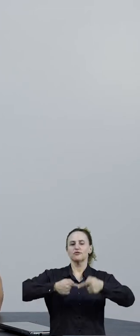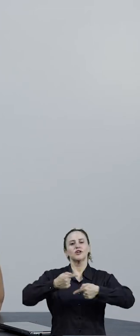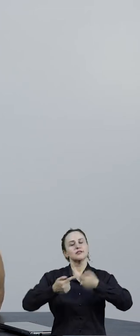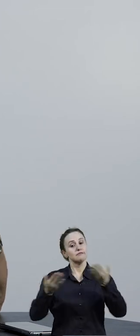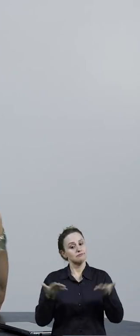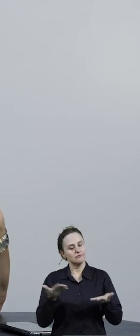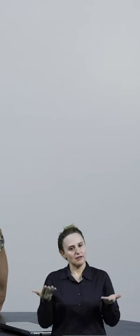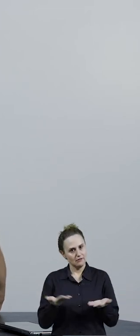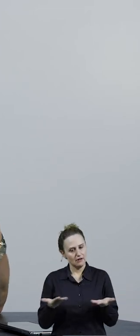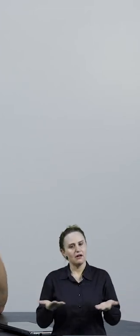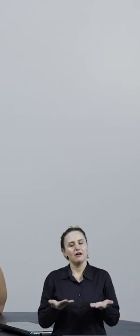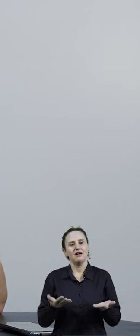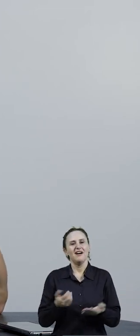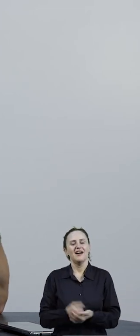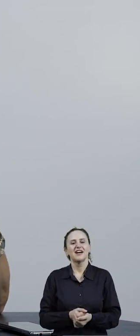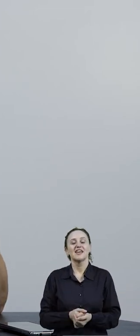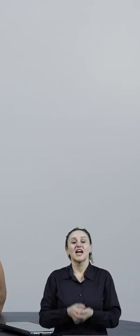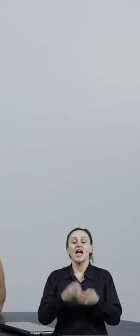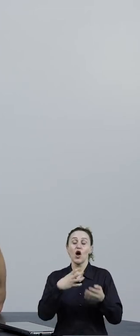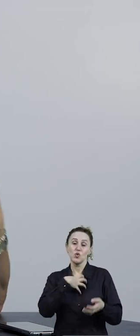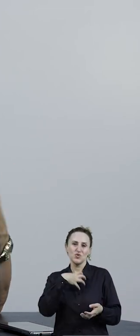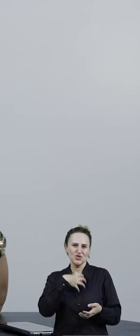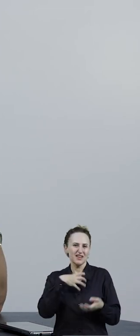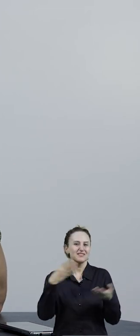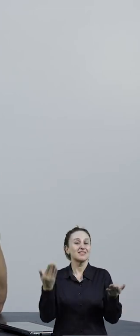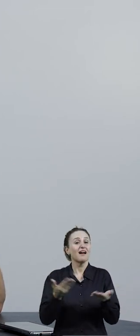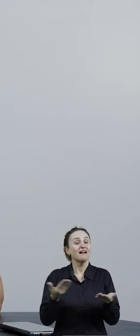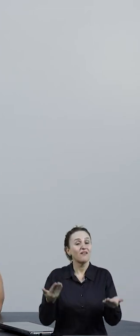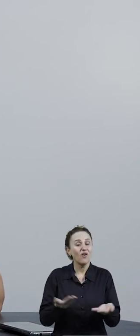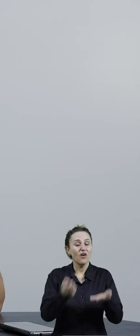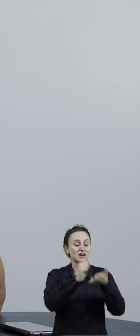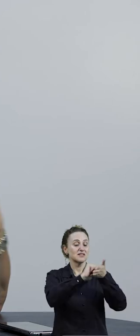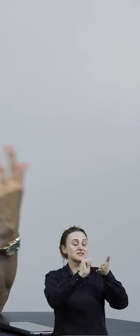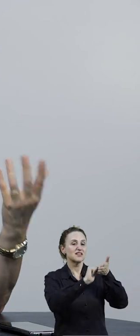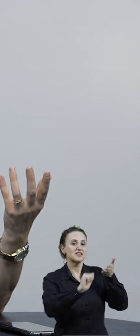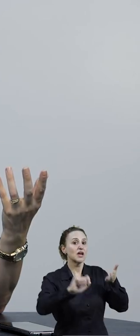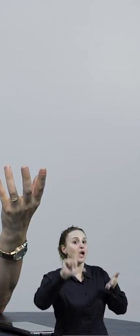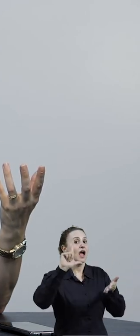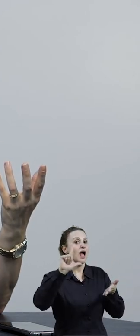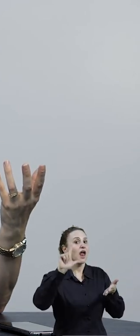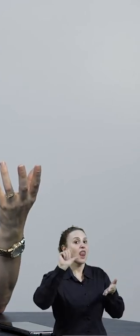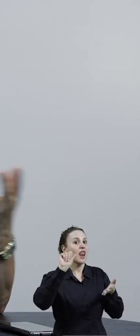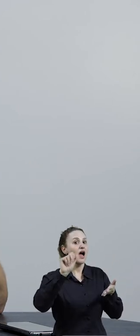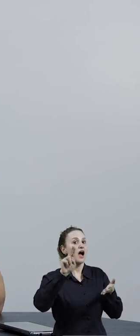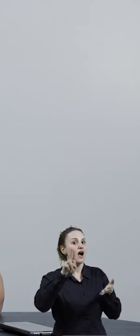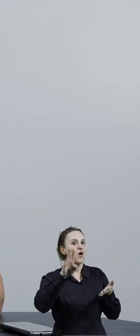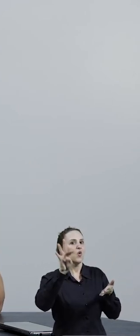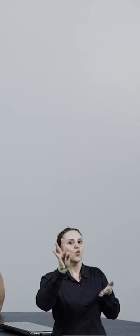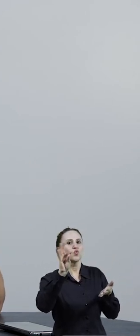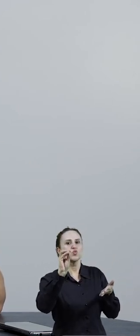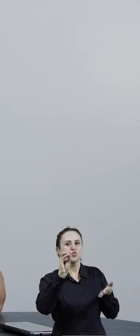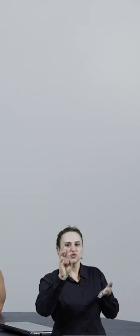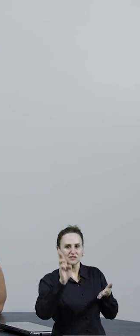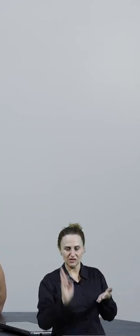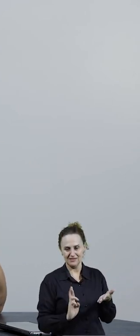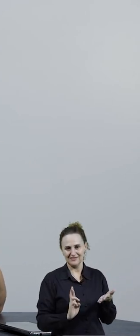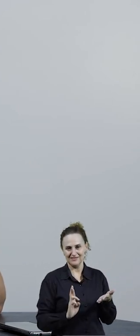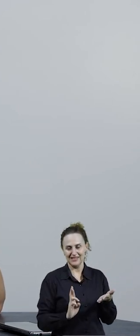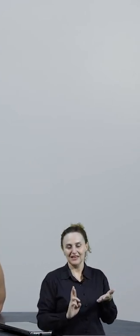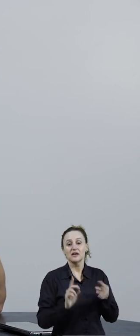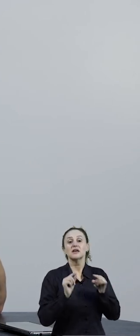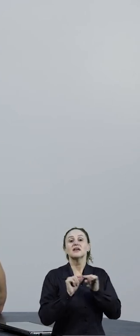A gente precisa ter um olhar pra esse novo formato de escrever, né, desse láutor que tá surgindo, que é esse autor,